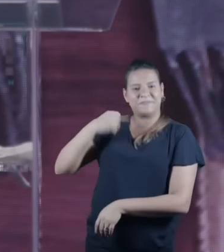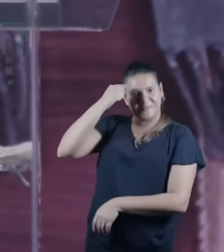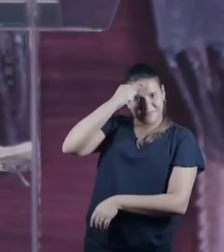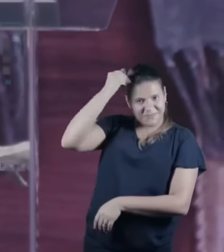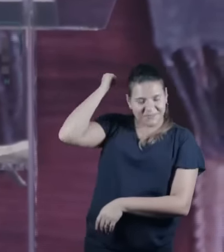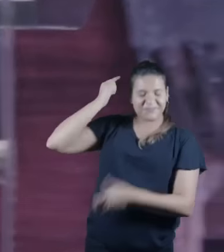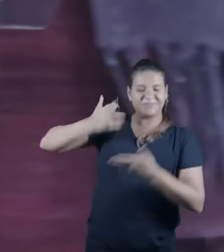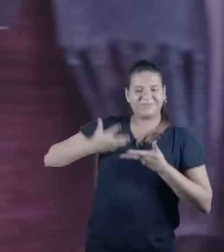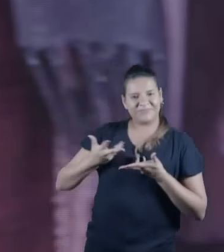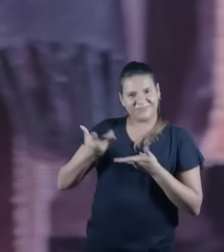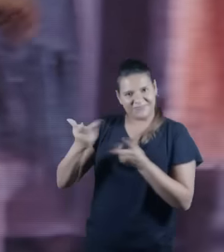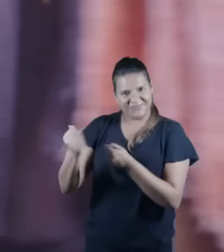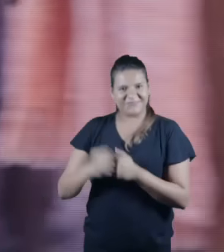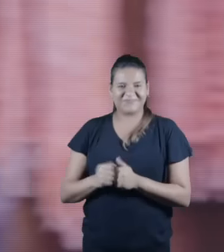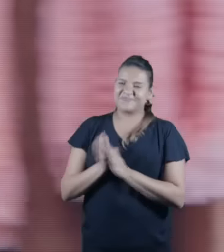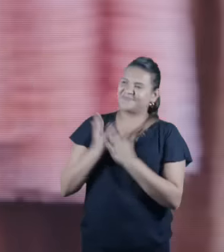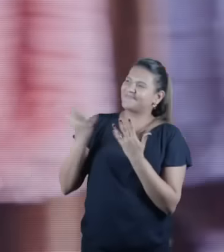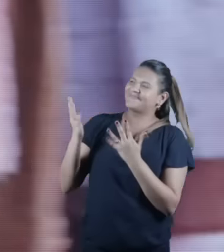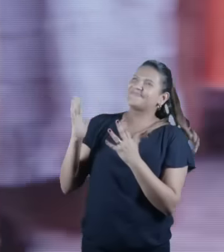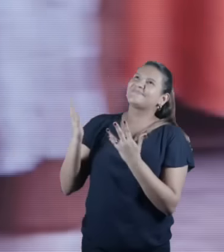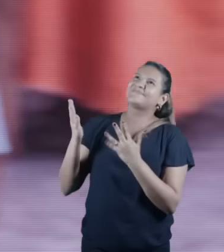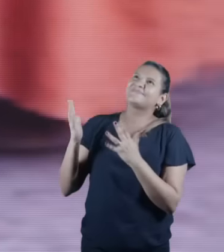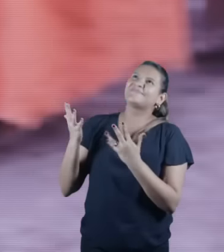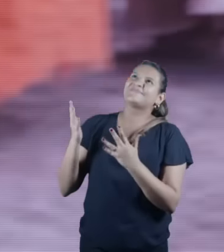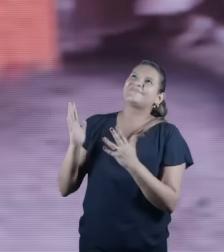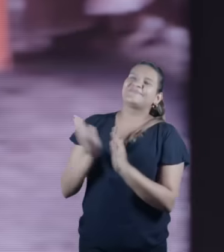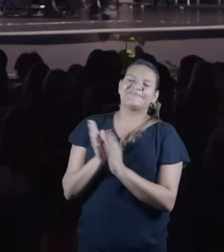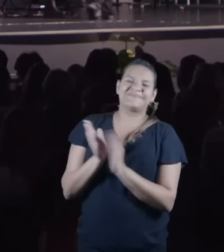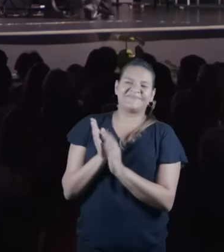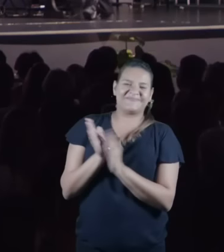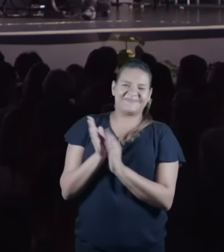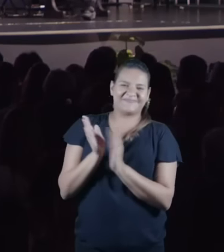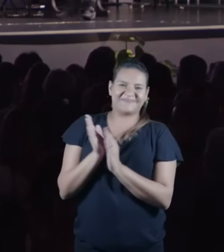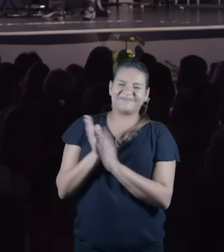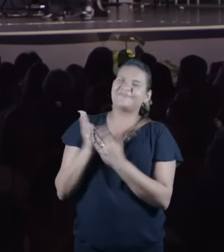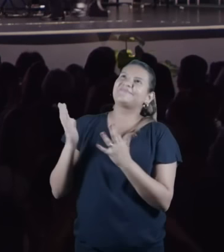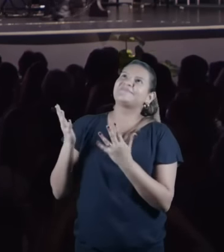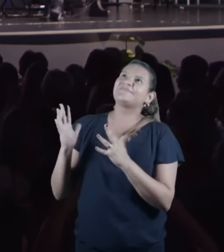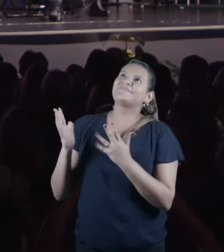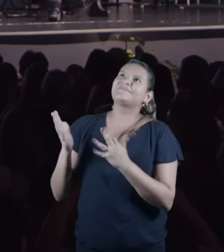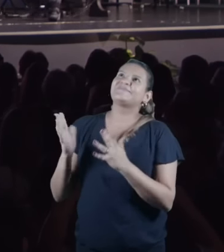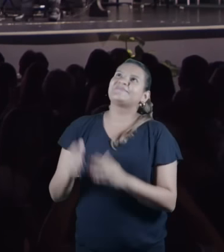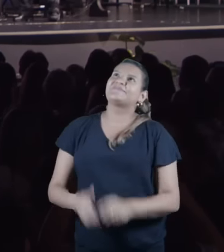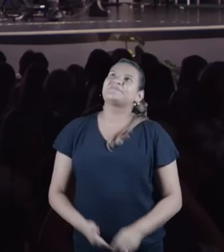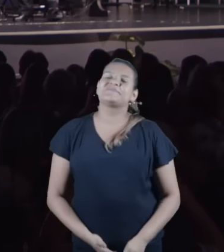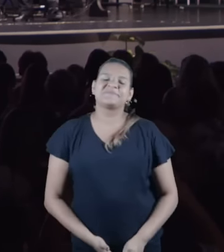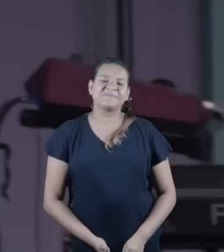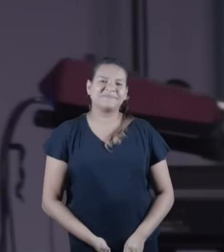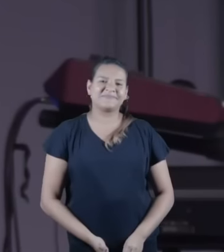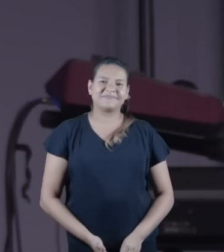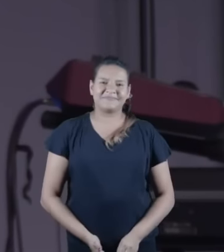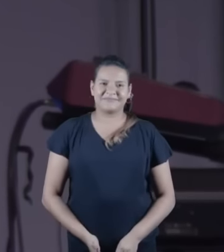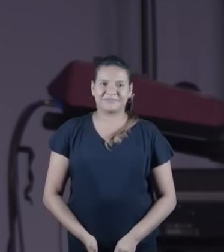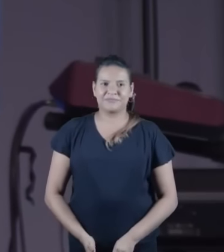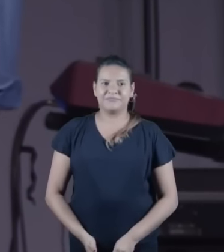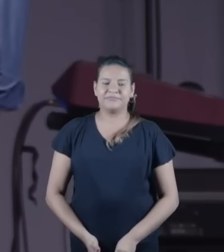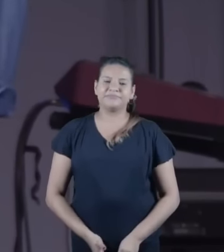eu vou até ti muito obrigada